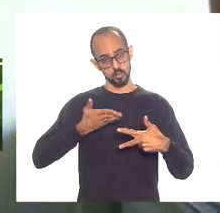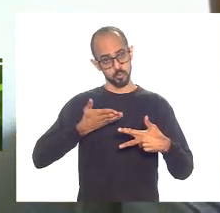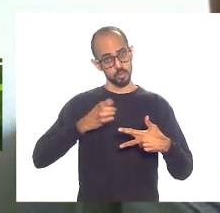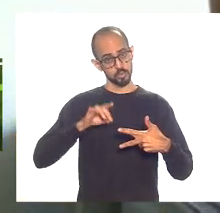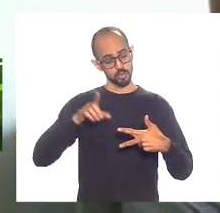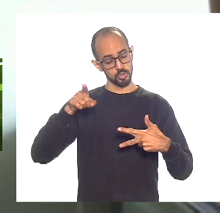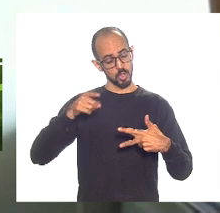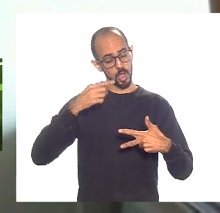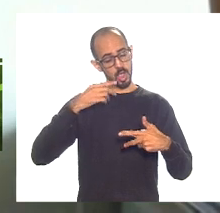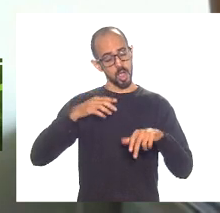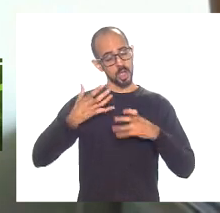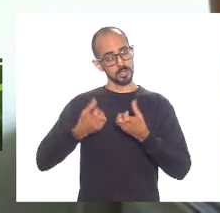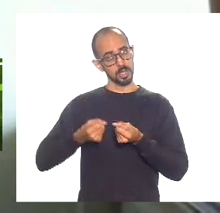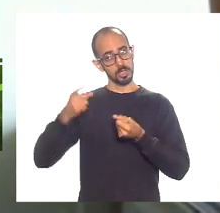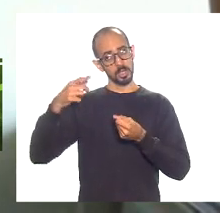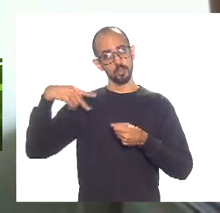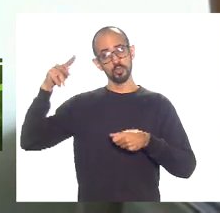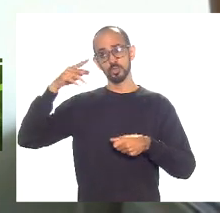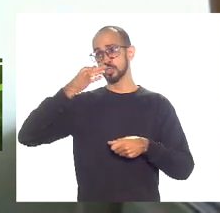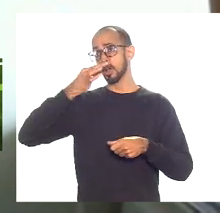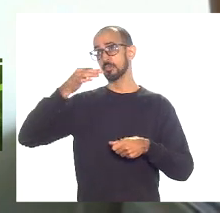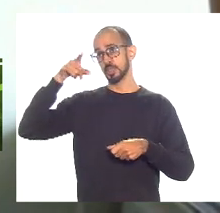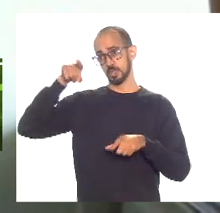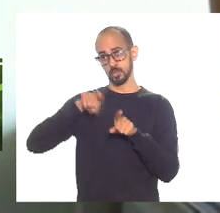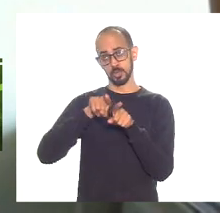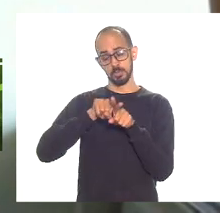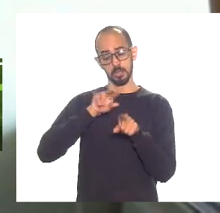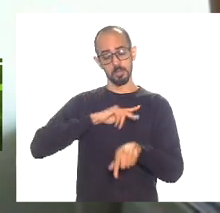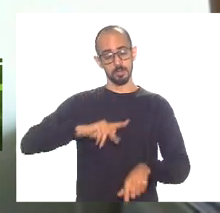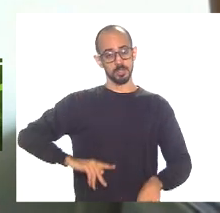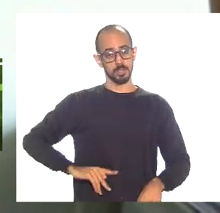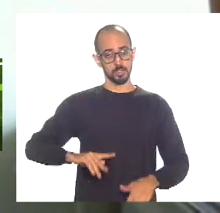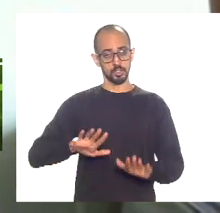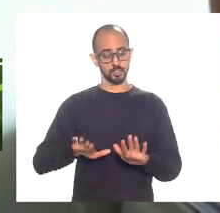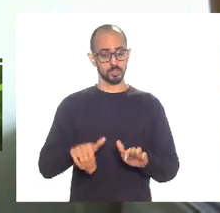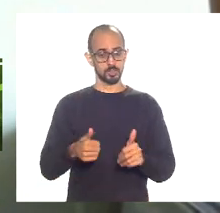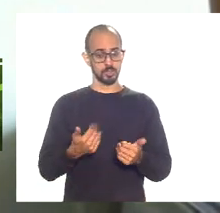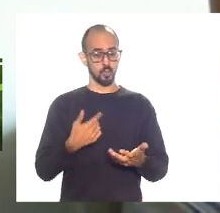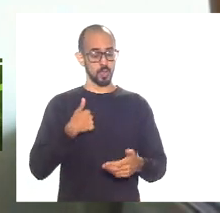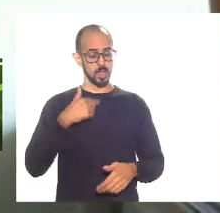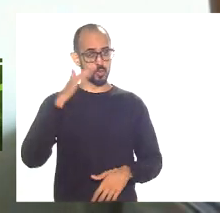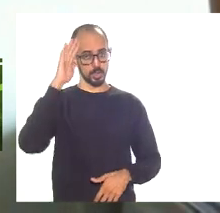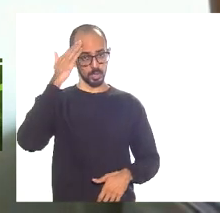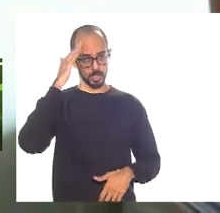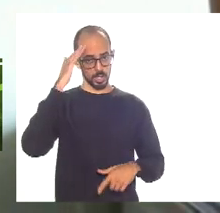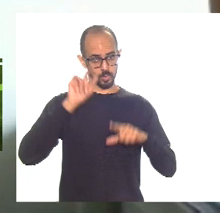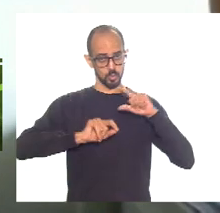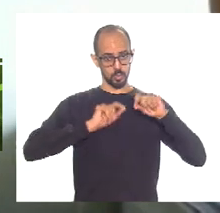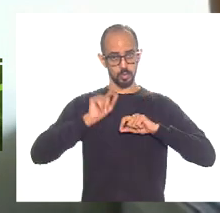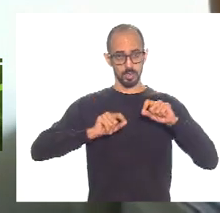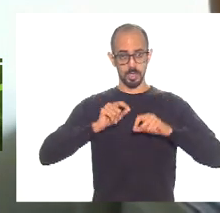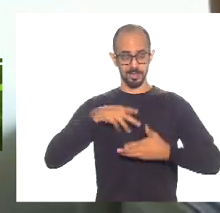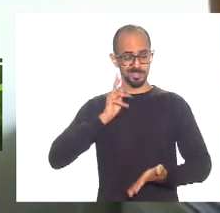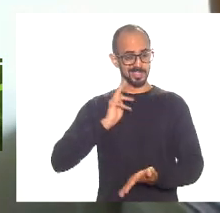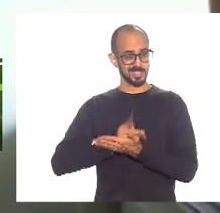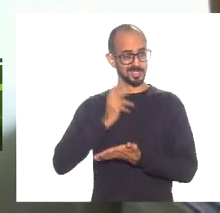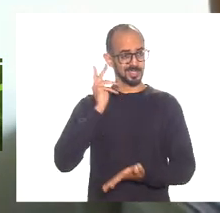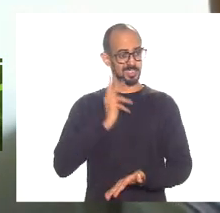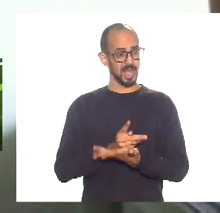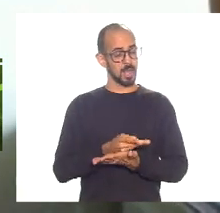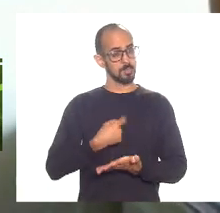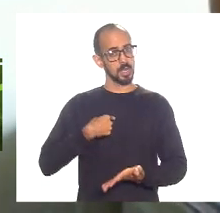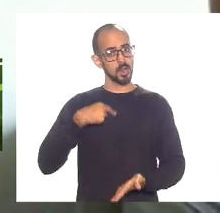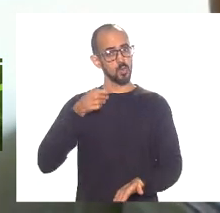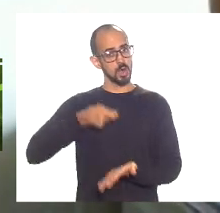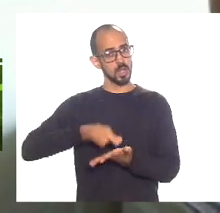o primeiro ponto de vista vossa excelência eu entendo senhor presidente porque diversas vezes cobrei